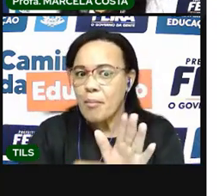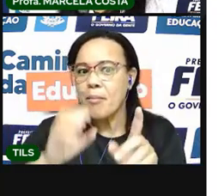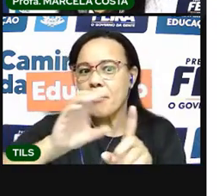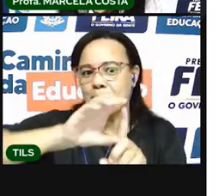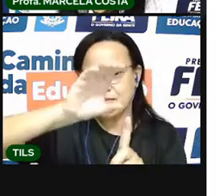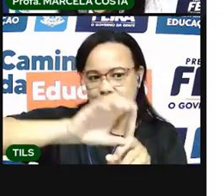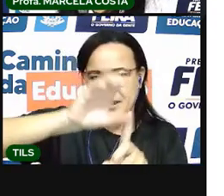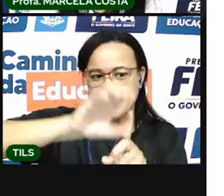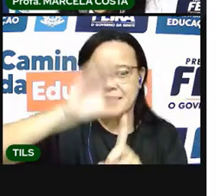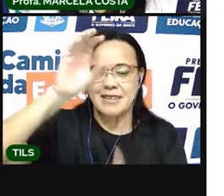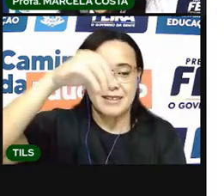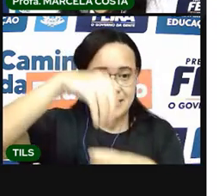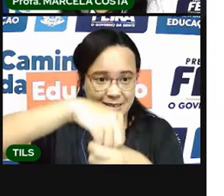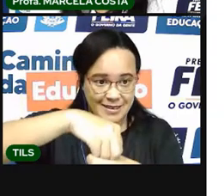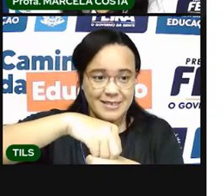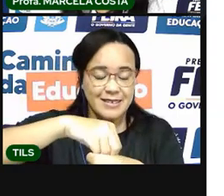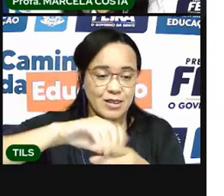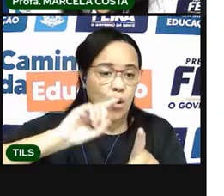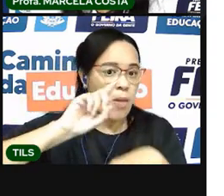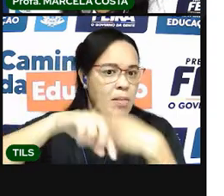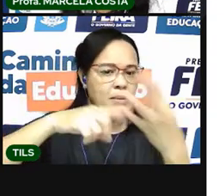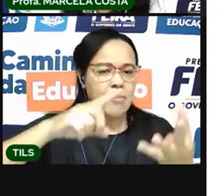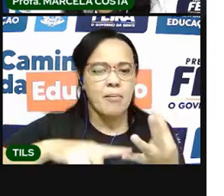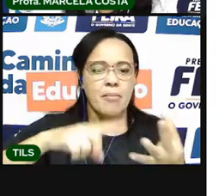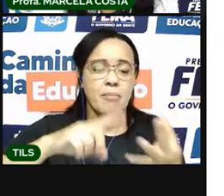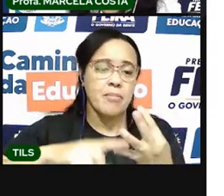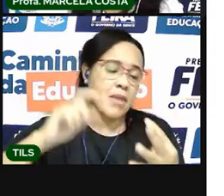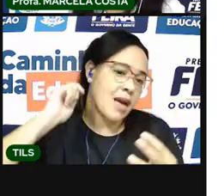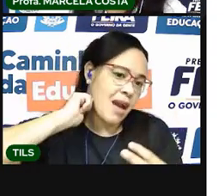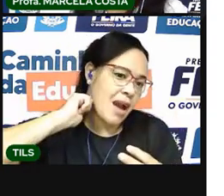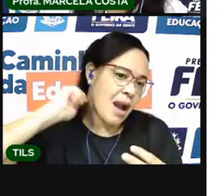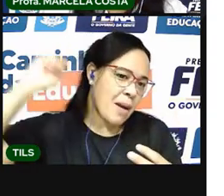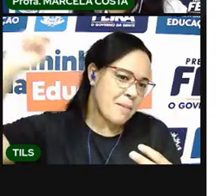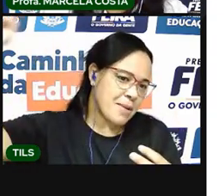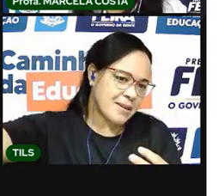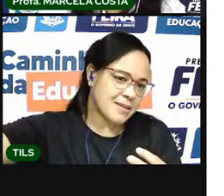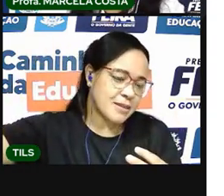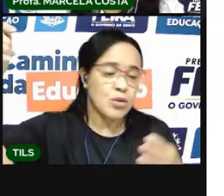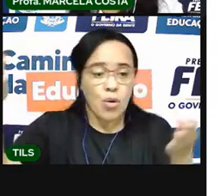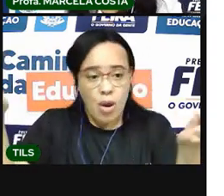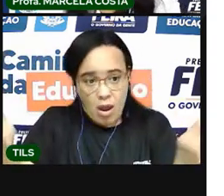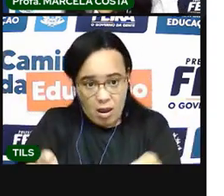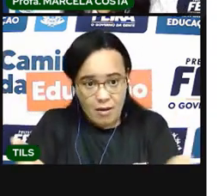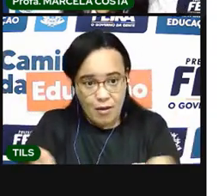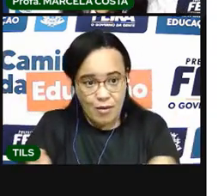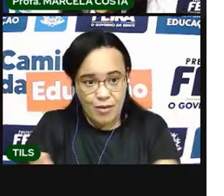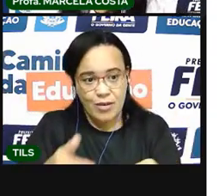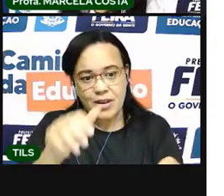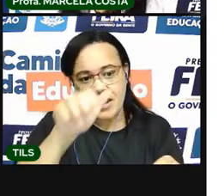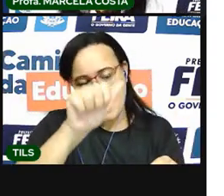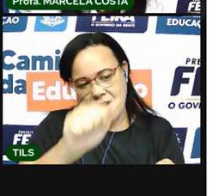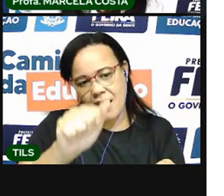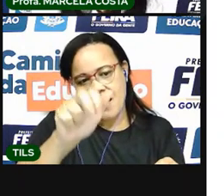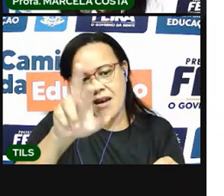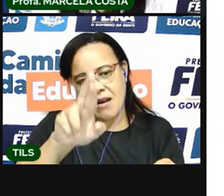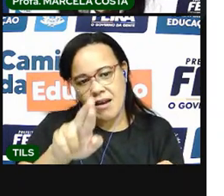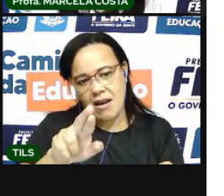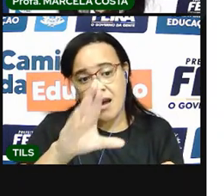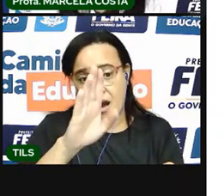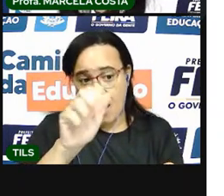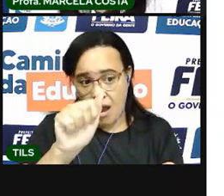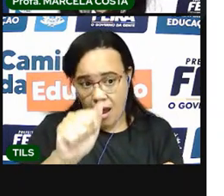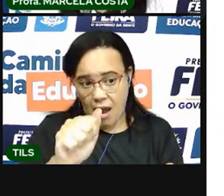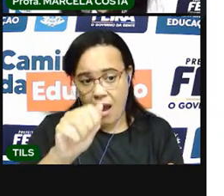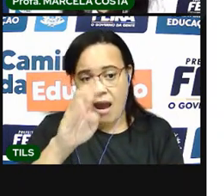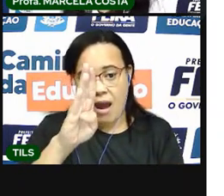Depois em um mês de abril. E por acaso, é esse mês que a gente está agora. Depois em um